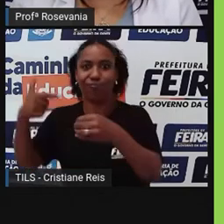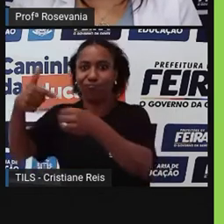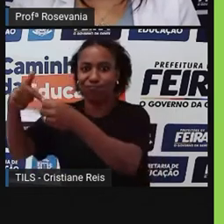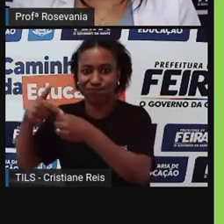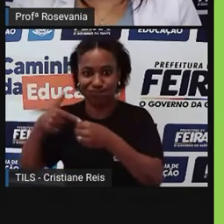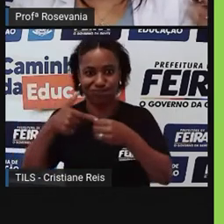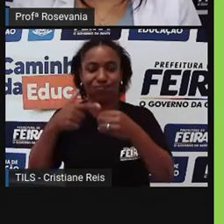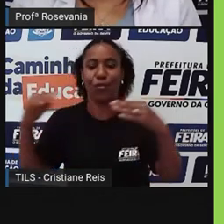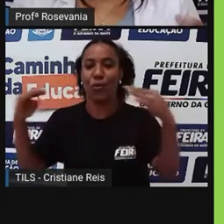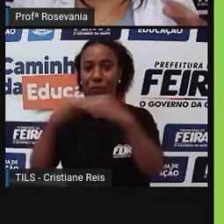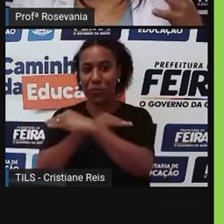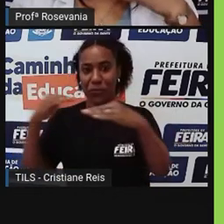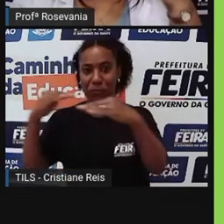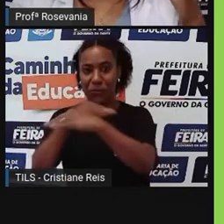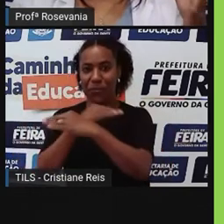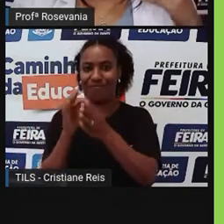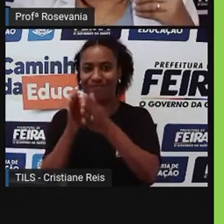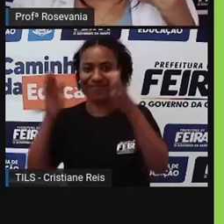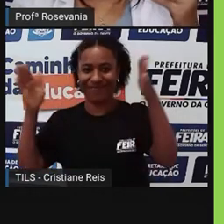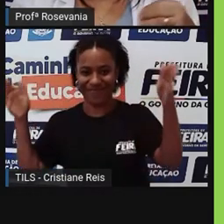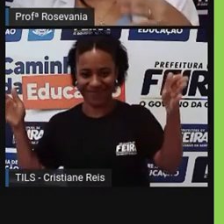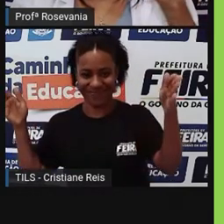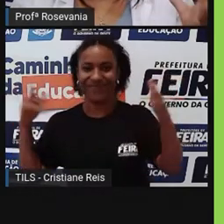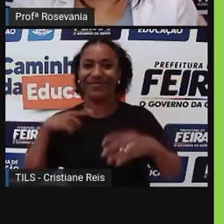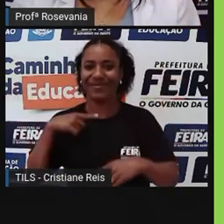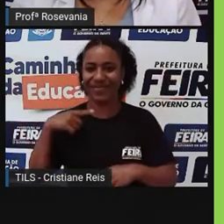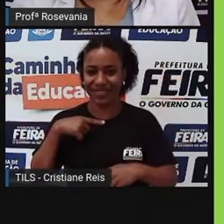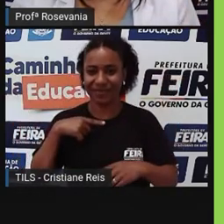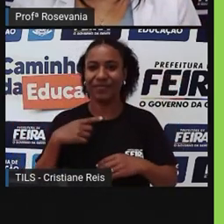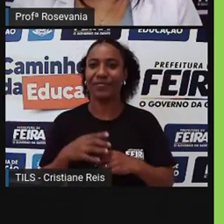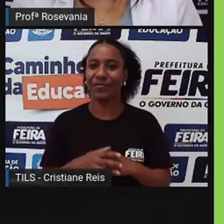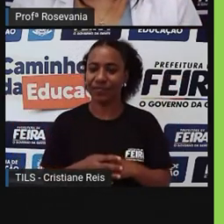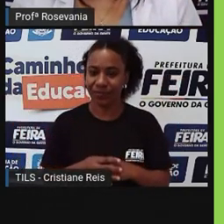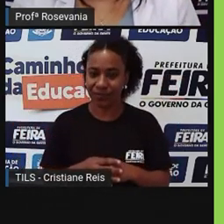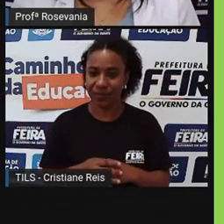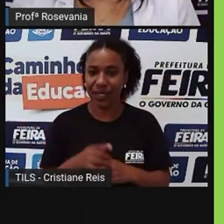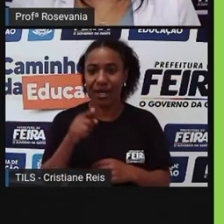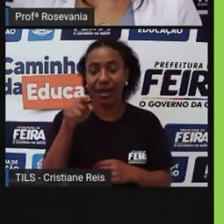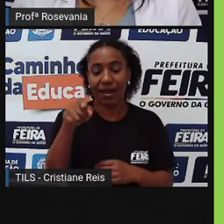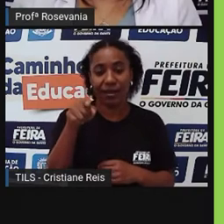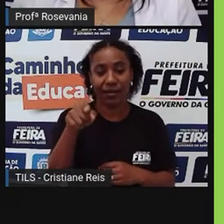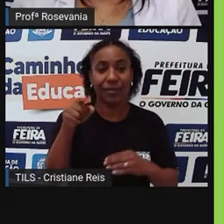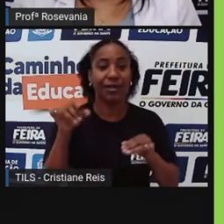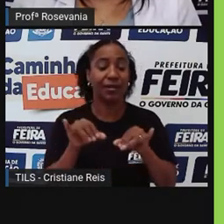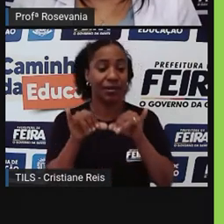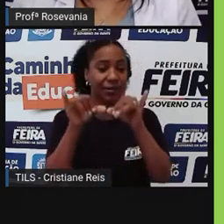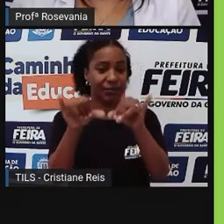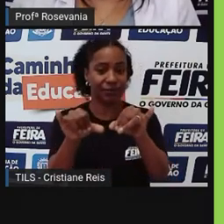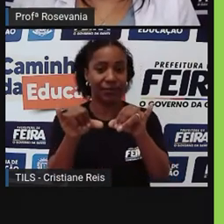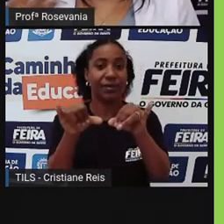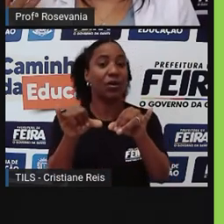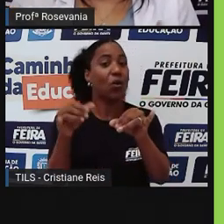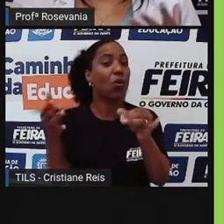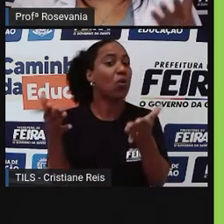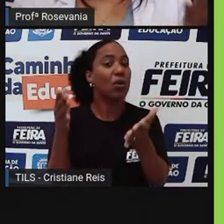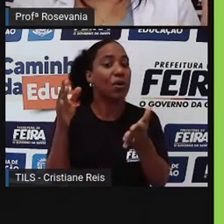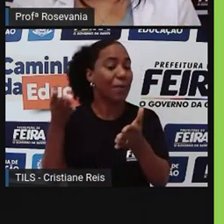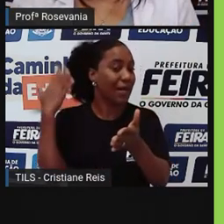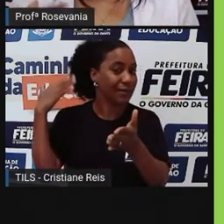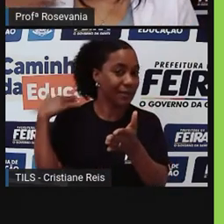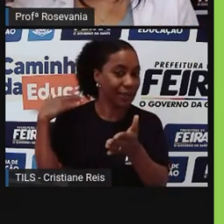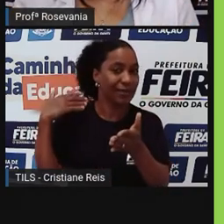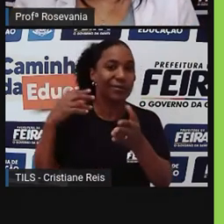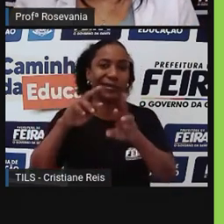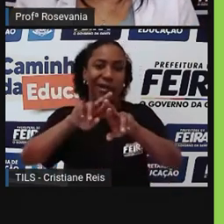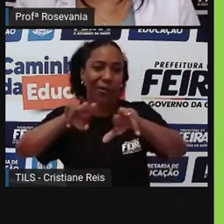Esse mercado que era de secos e molhados, hoje tem muita coisa relacionada a artesanato, né, vestidos,